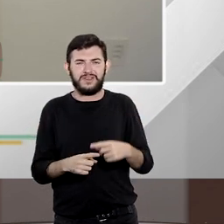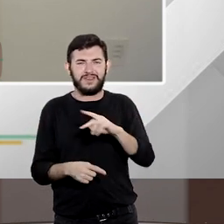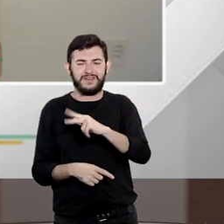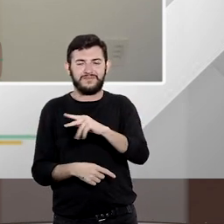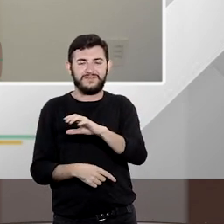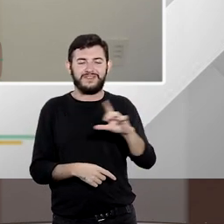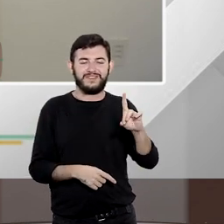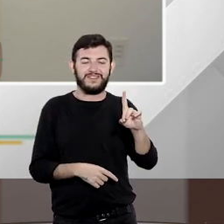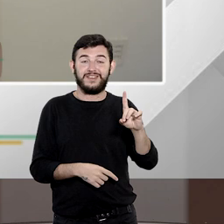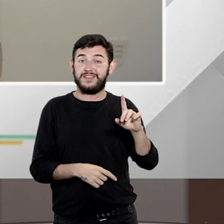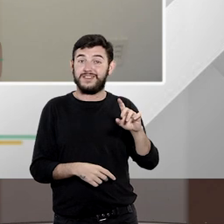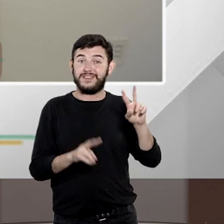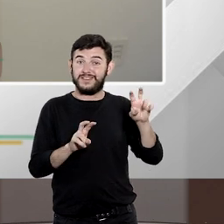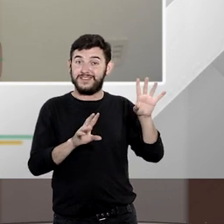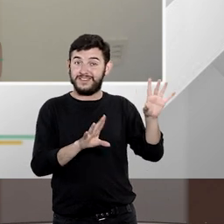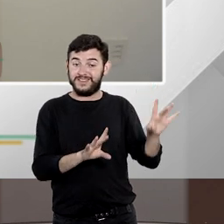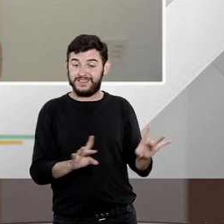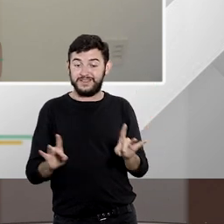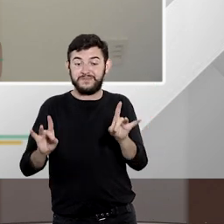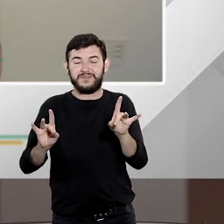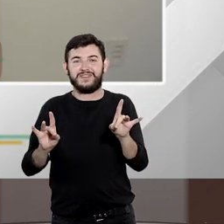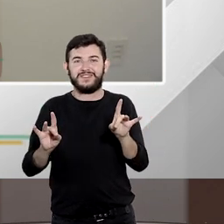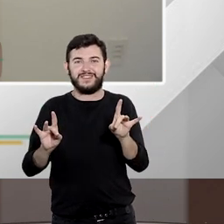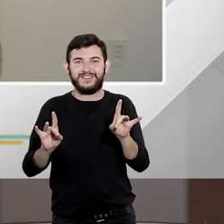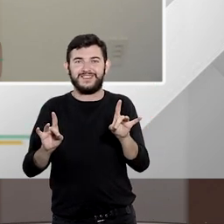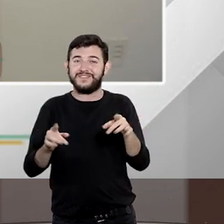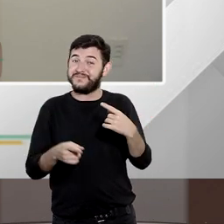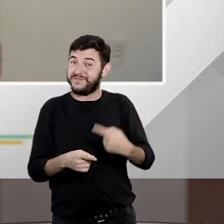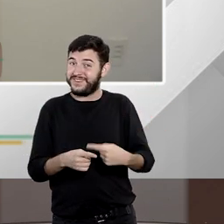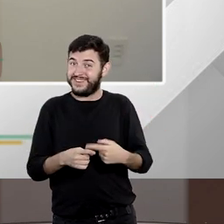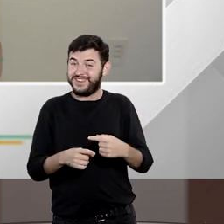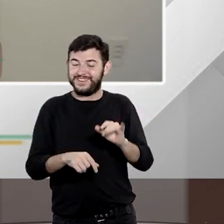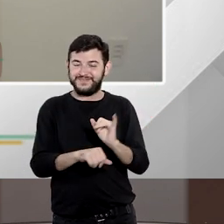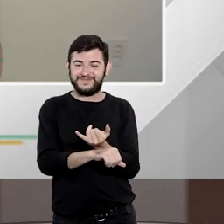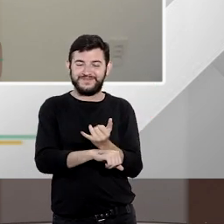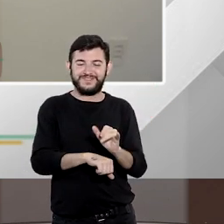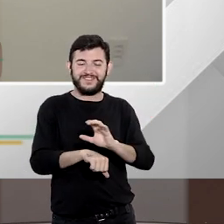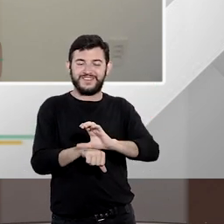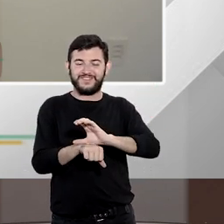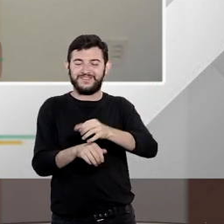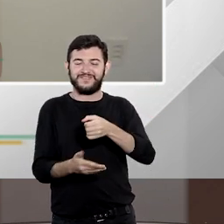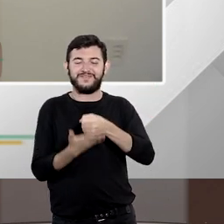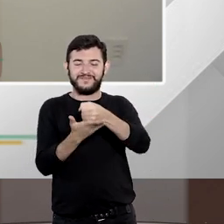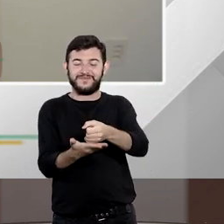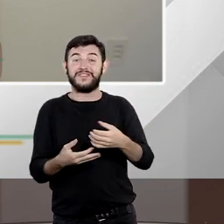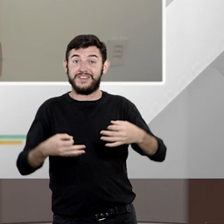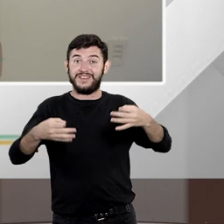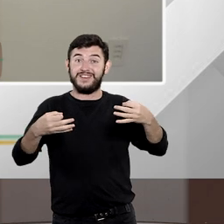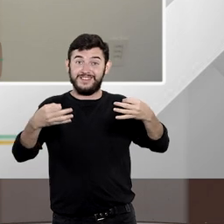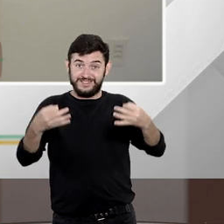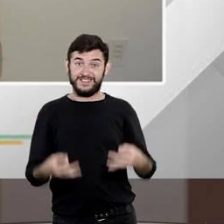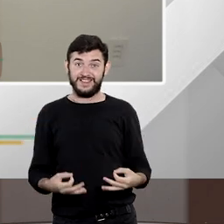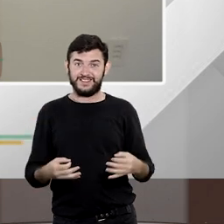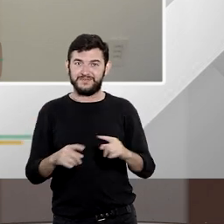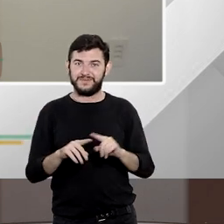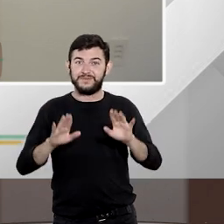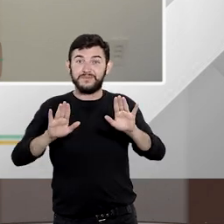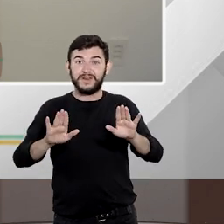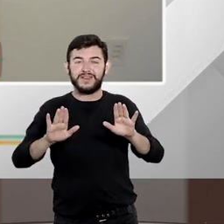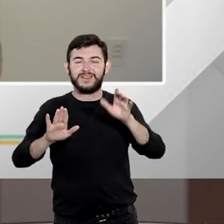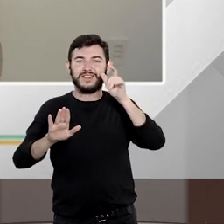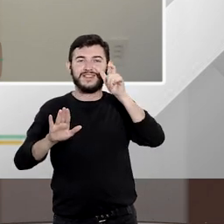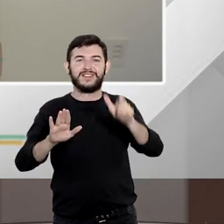menção aí porque a gente como tema é remédios constitucionais certamente e o interessante é